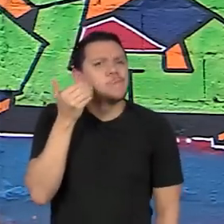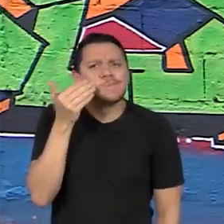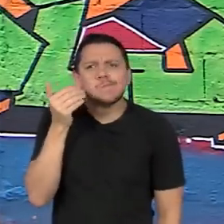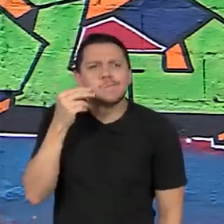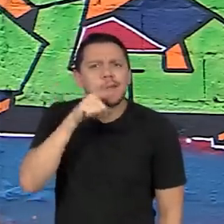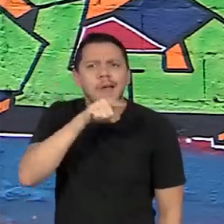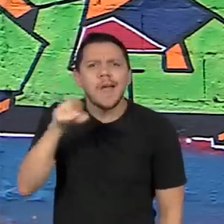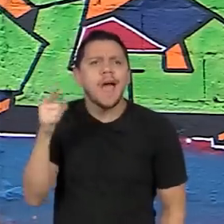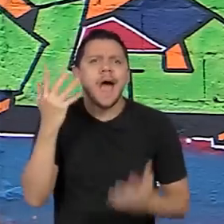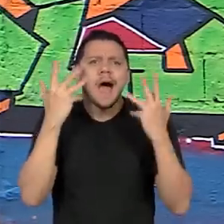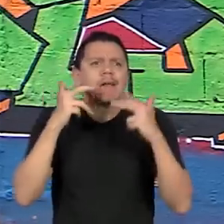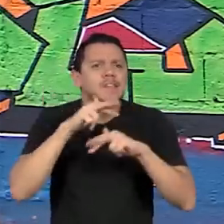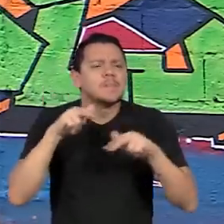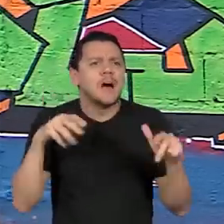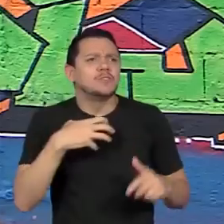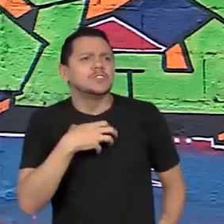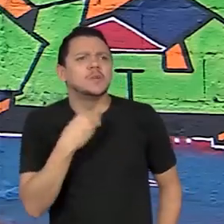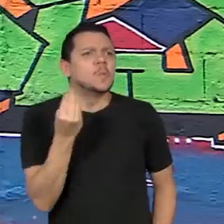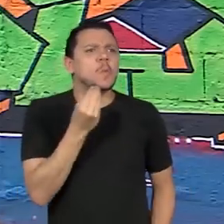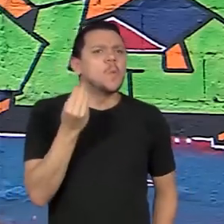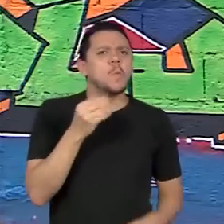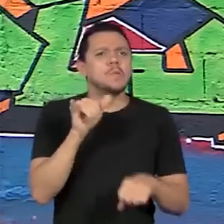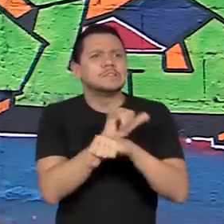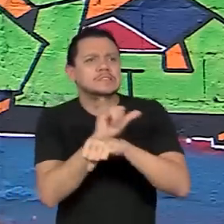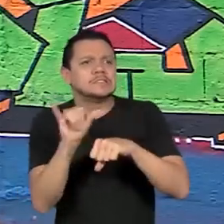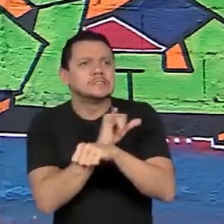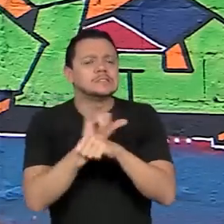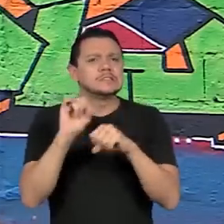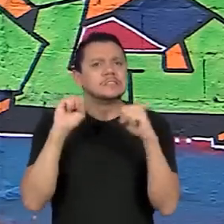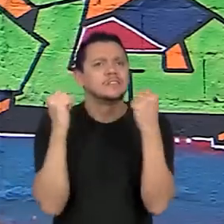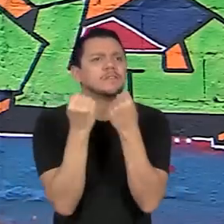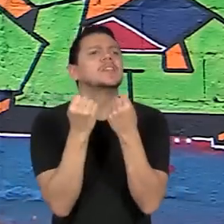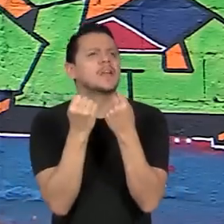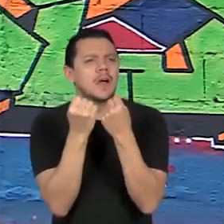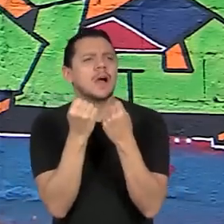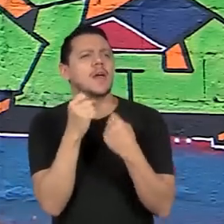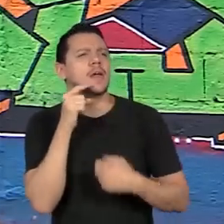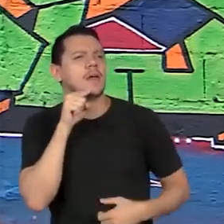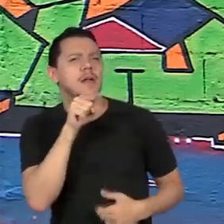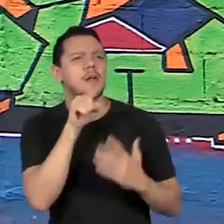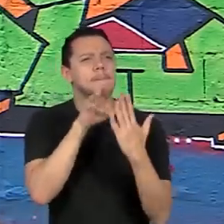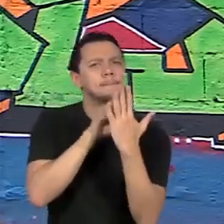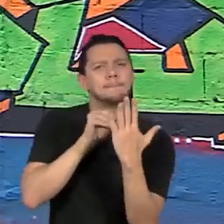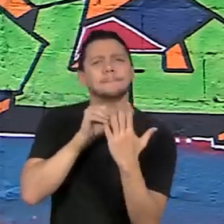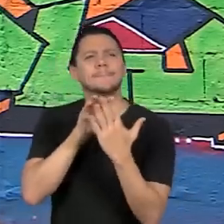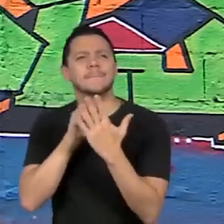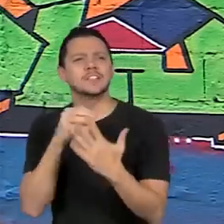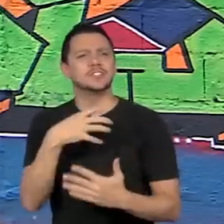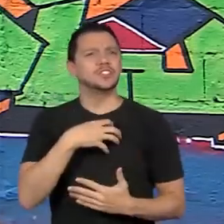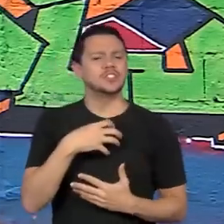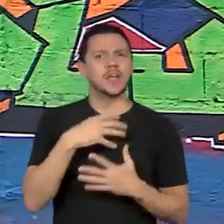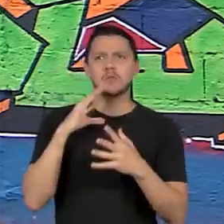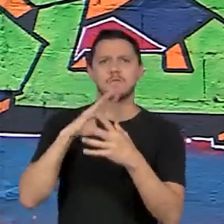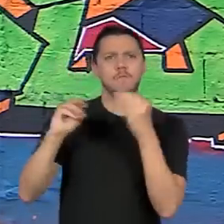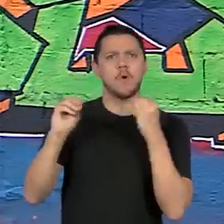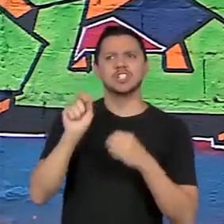defendiam. E assim eles faziam para fugir dos capitães do mato, né? Toda